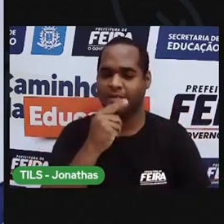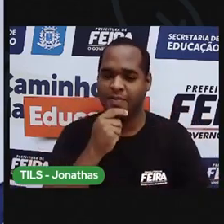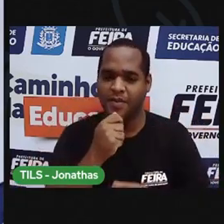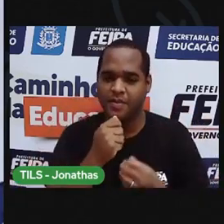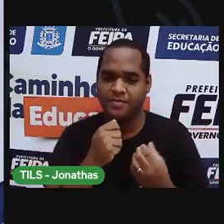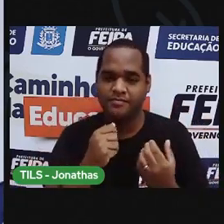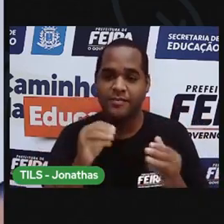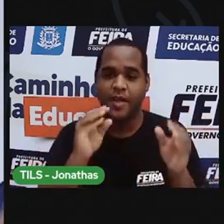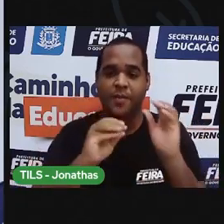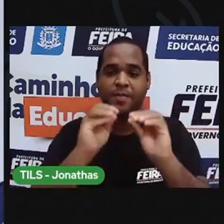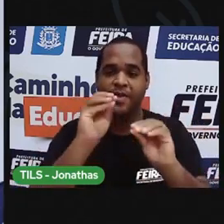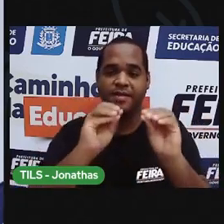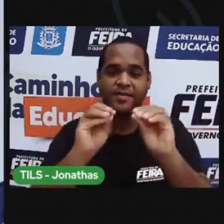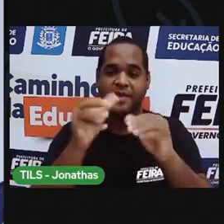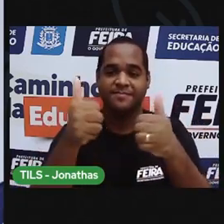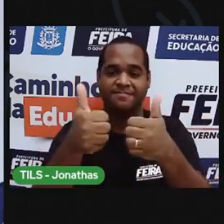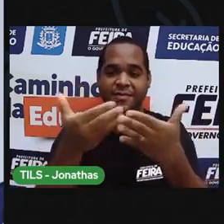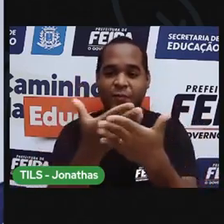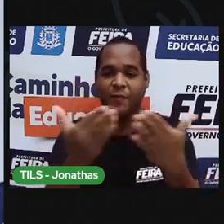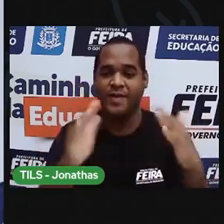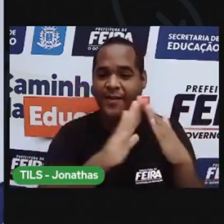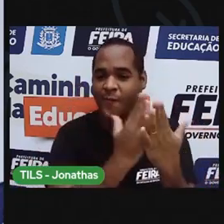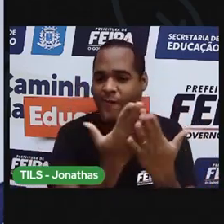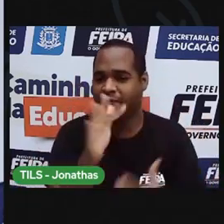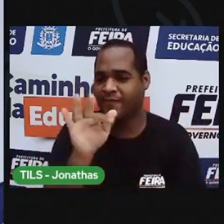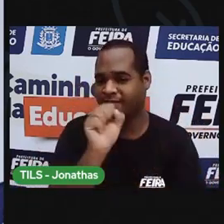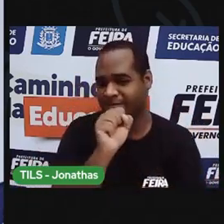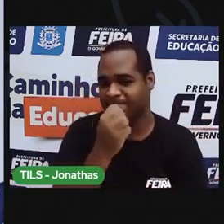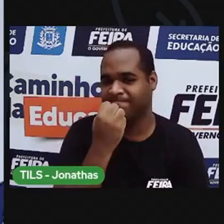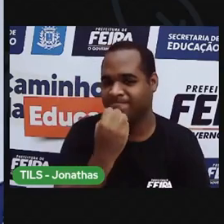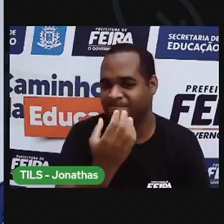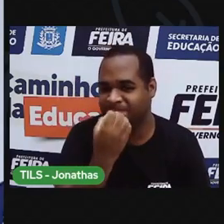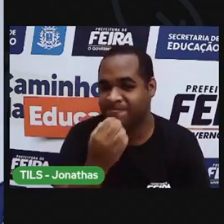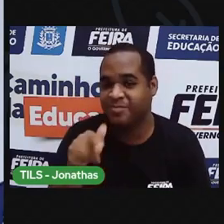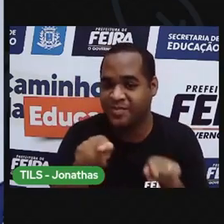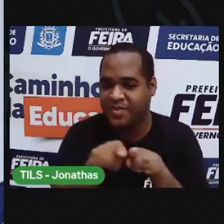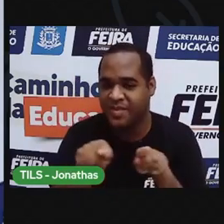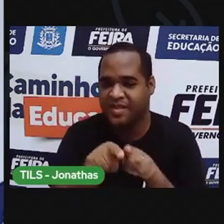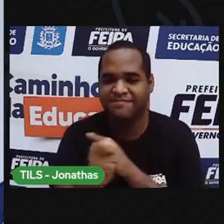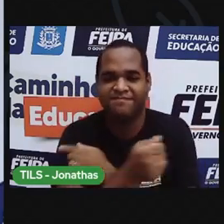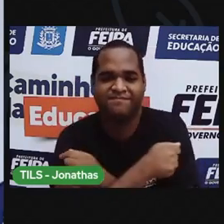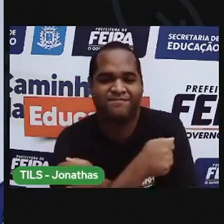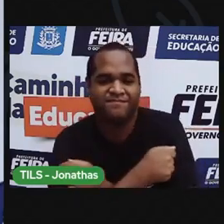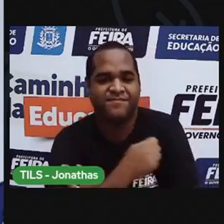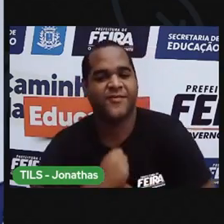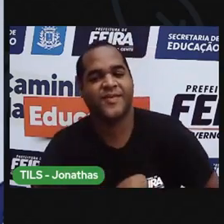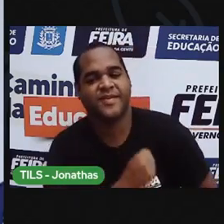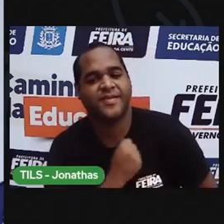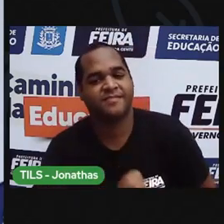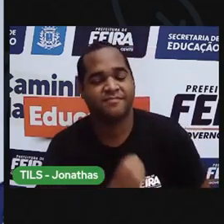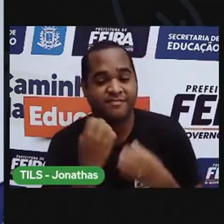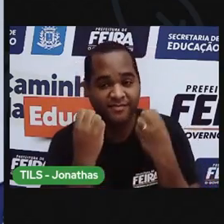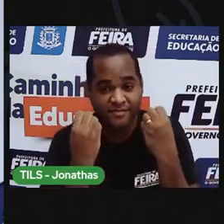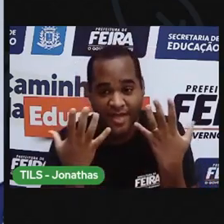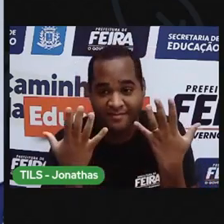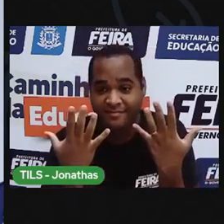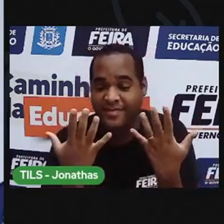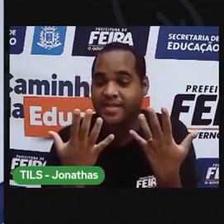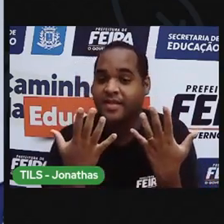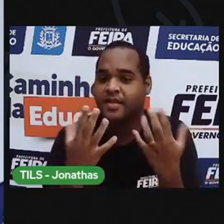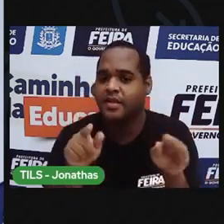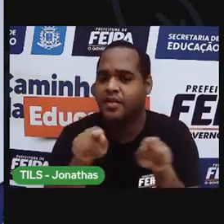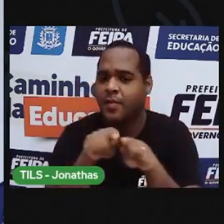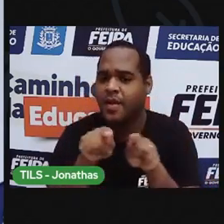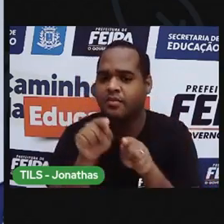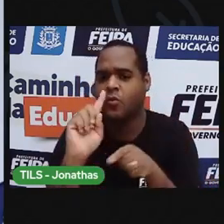dar um beijão para todas as escolas de feira, para os meus alunos queridos, todos morrendo de saudade, certo? E